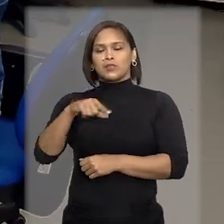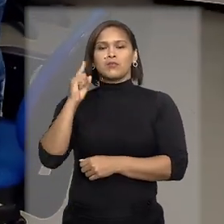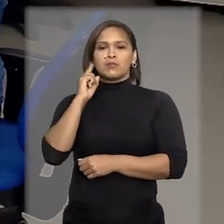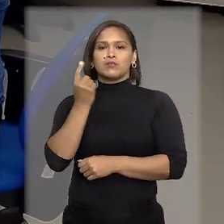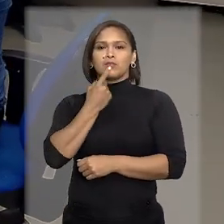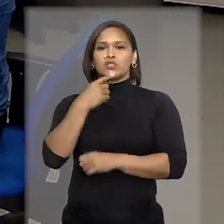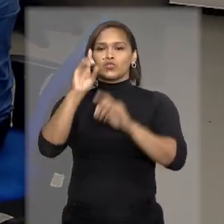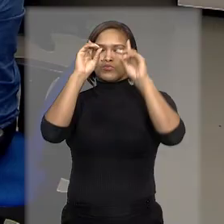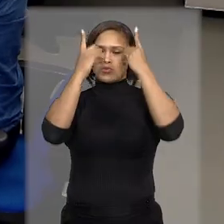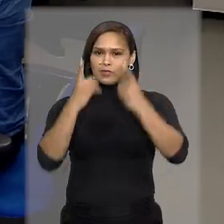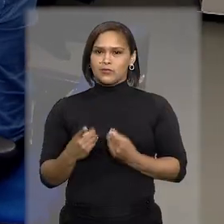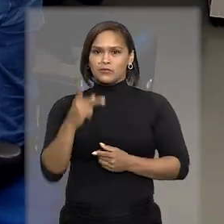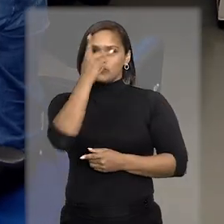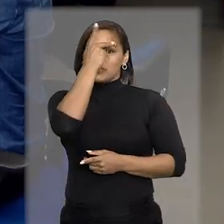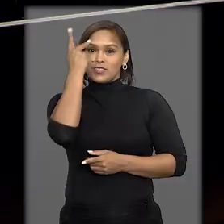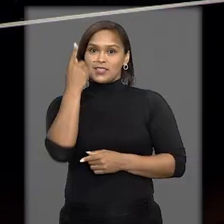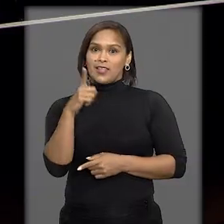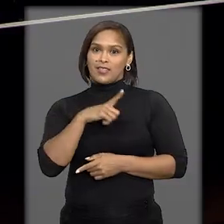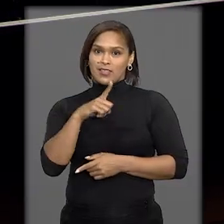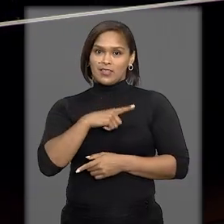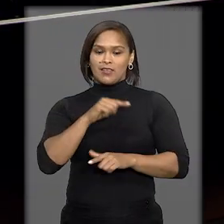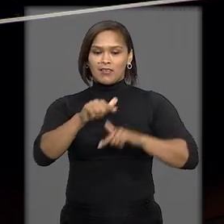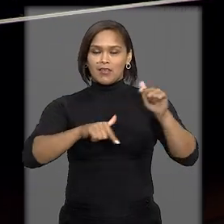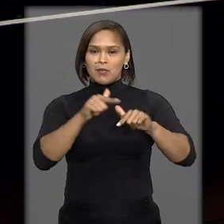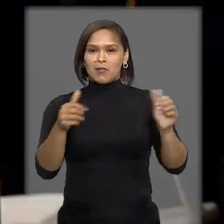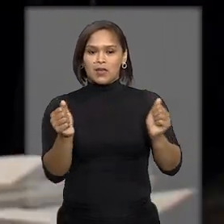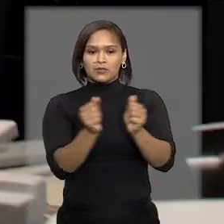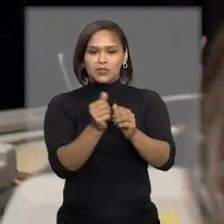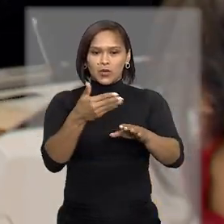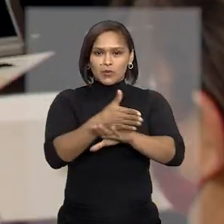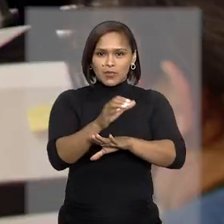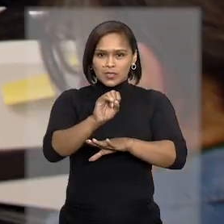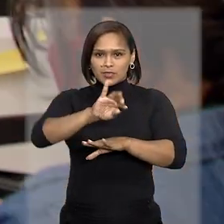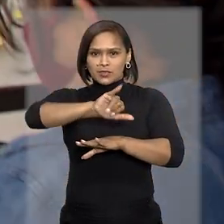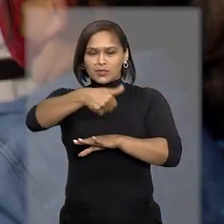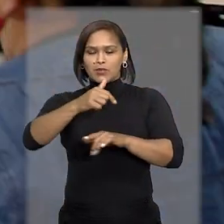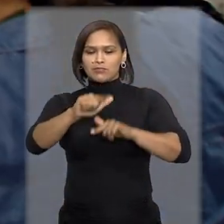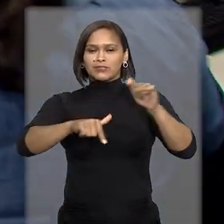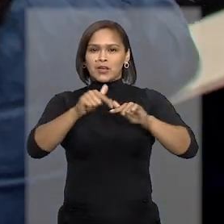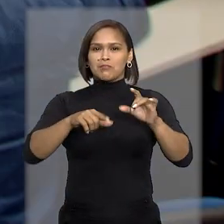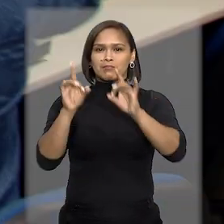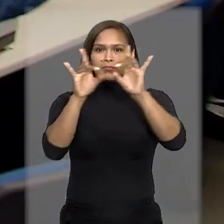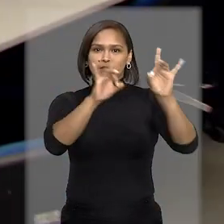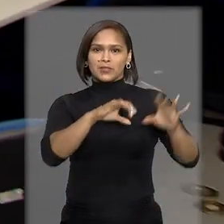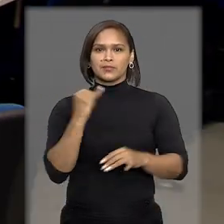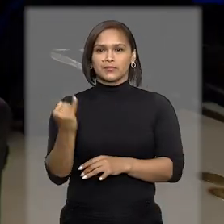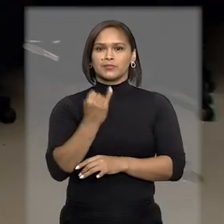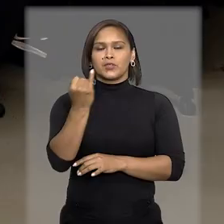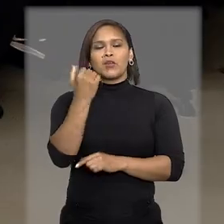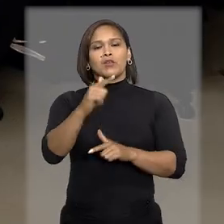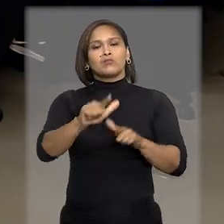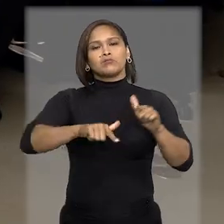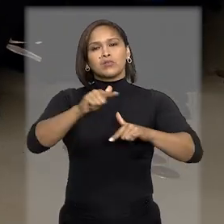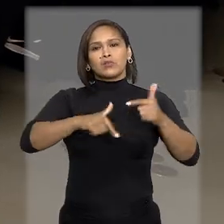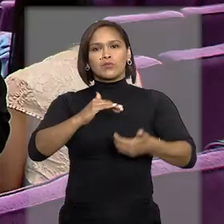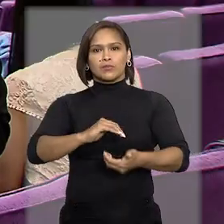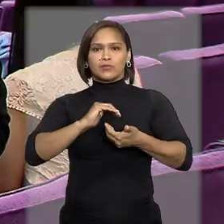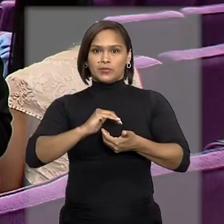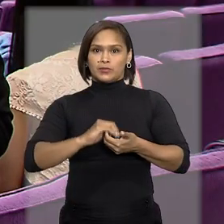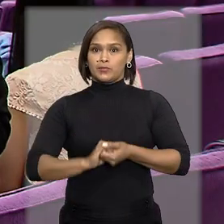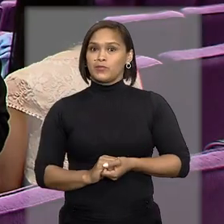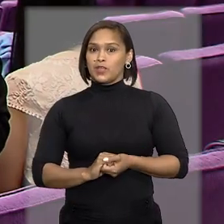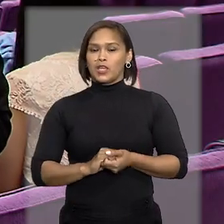para pessoas com deficiência auditiva trabalharem no tribunal desempenhando funções essenciais para o funcionamento da Corte.